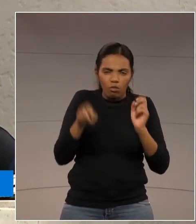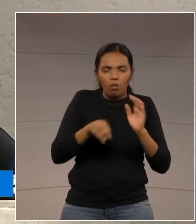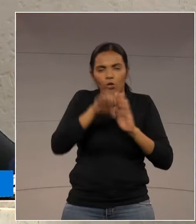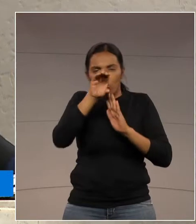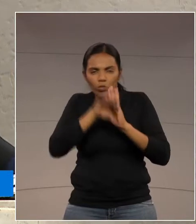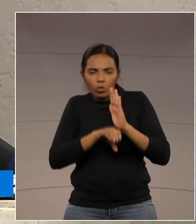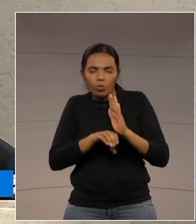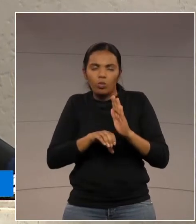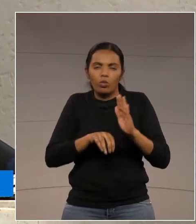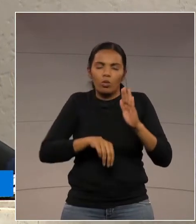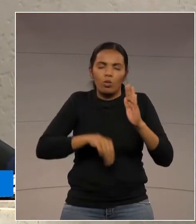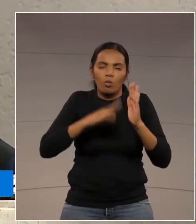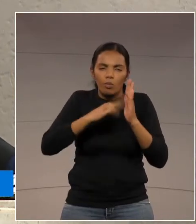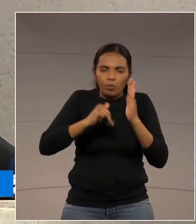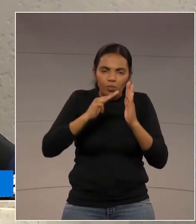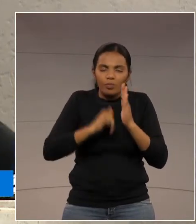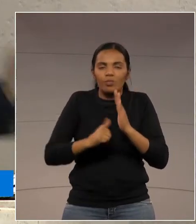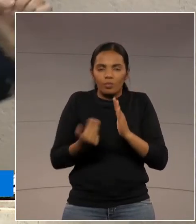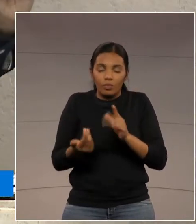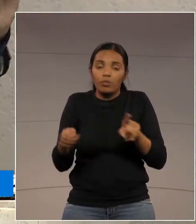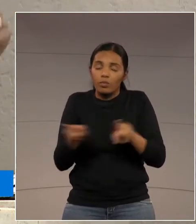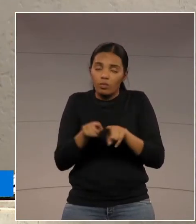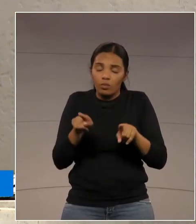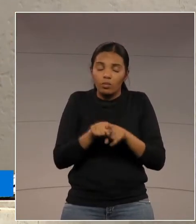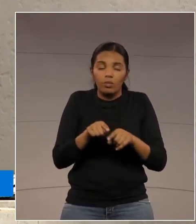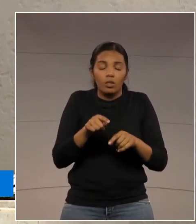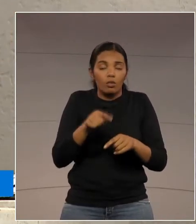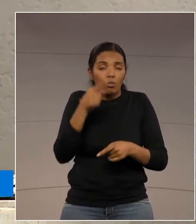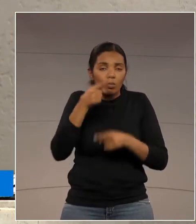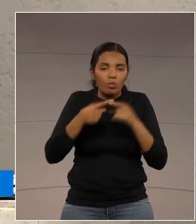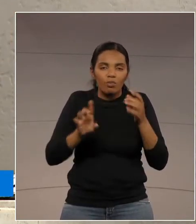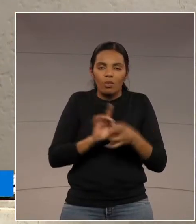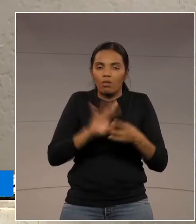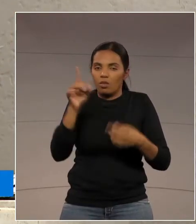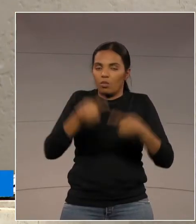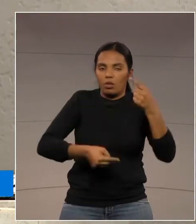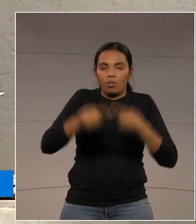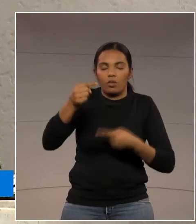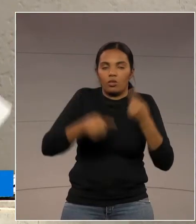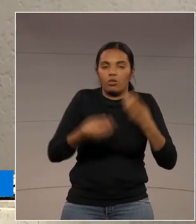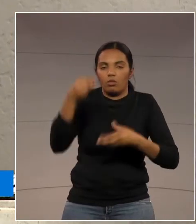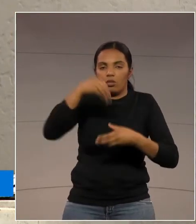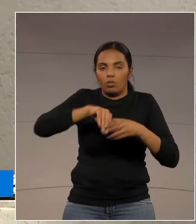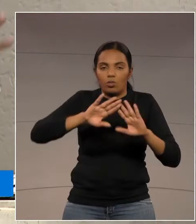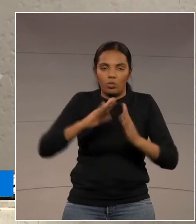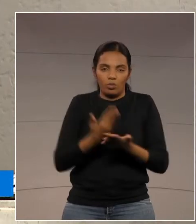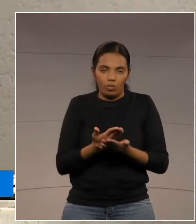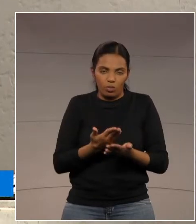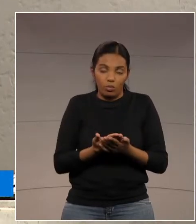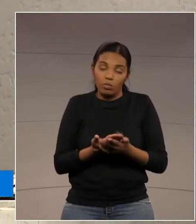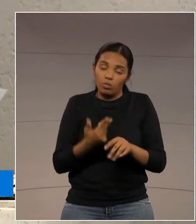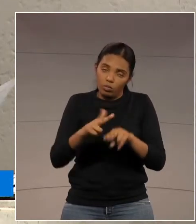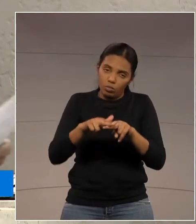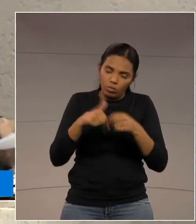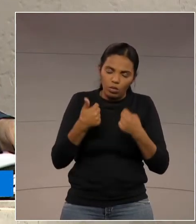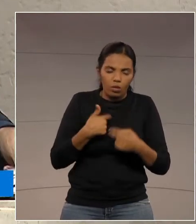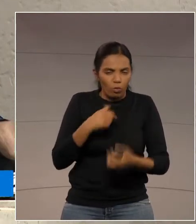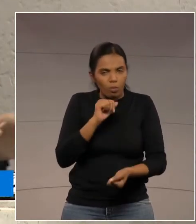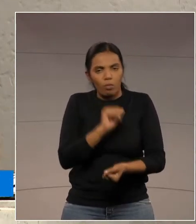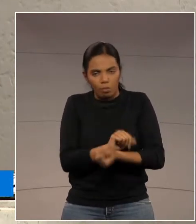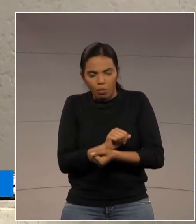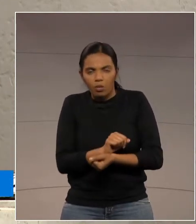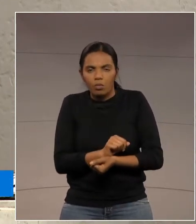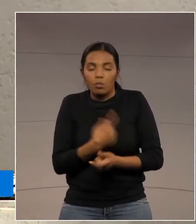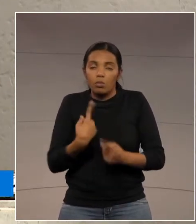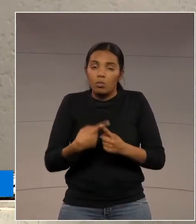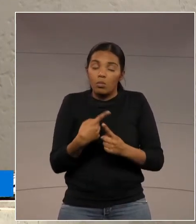didáticos, além de proibir o livre debate no ambiente escolar. Portanto, eu vou parar por aqui porque